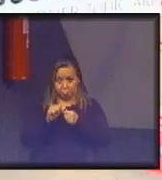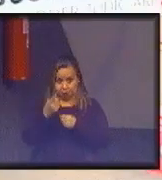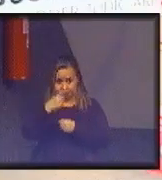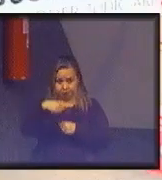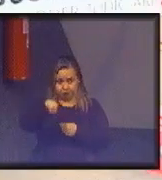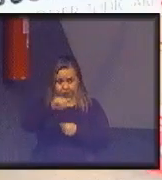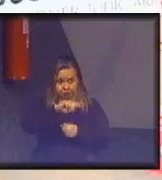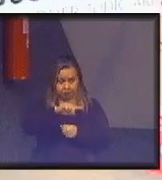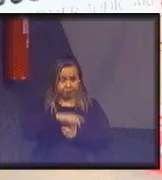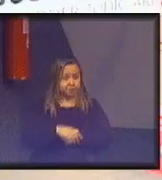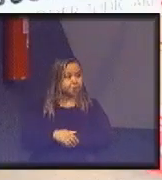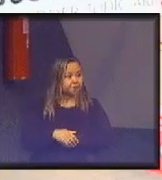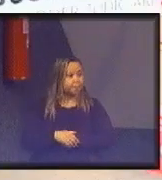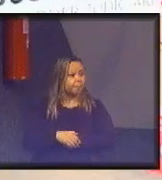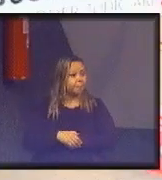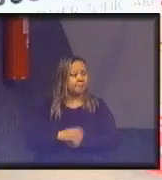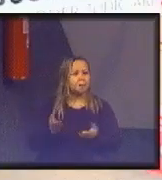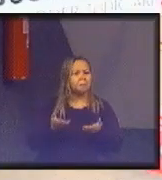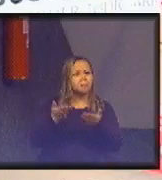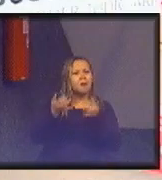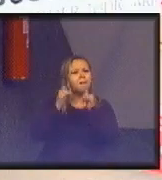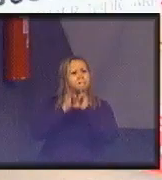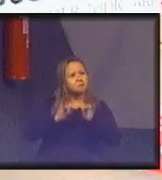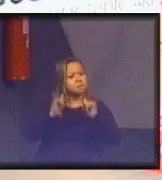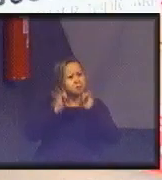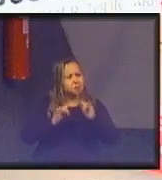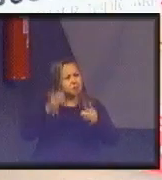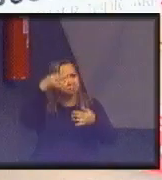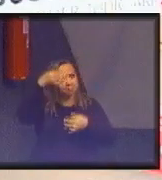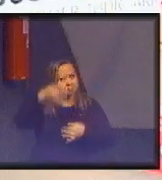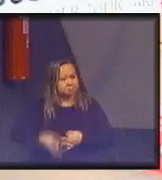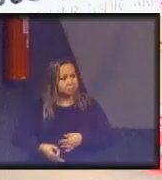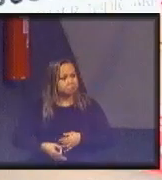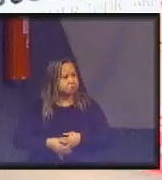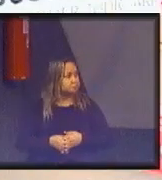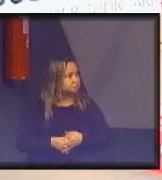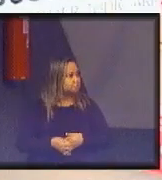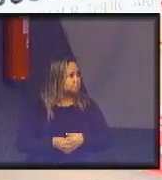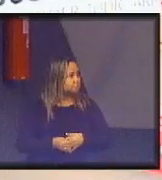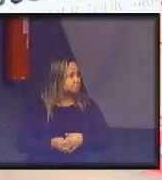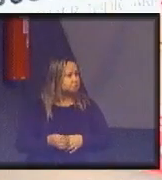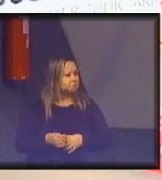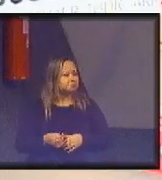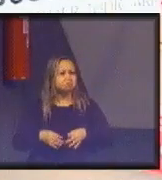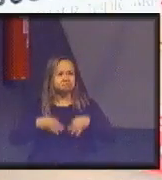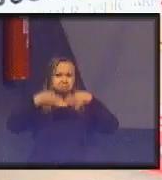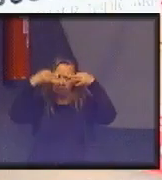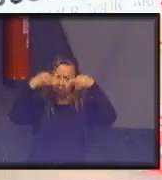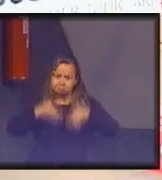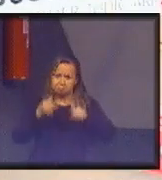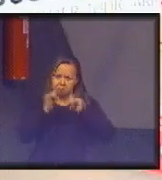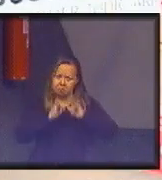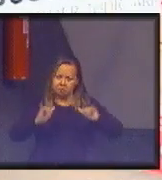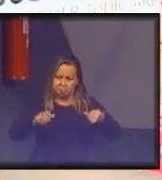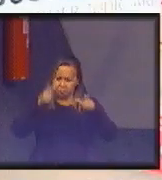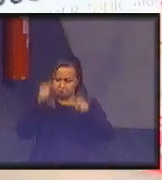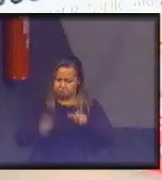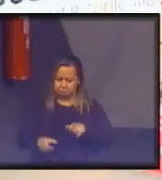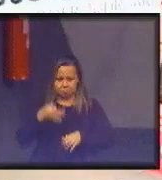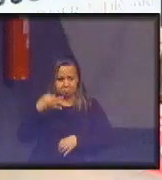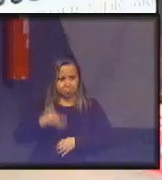é dar a letra correta do que... Desculpa, a letra correta. Dar uma letra bem pragmática